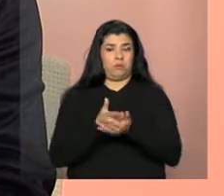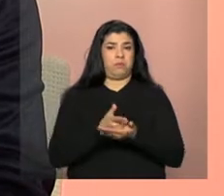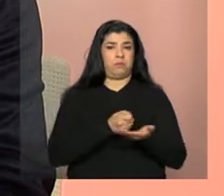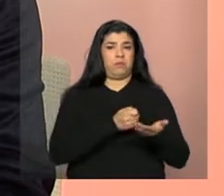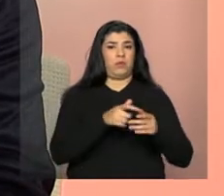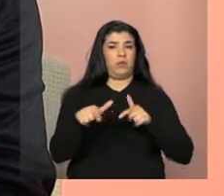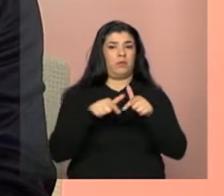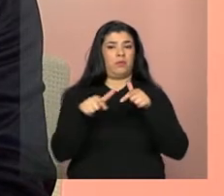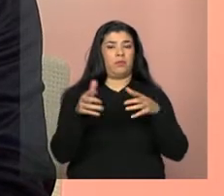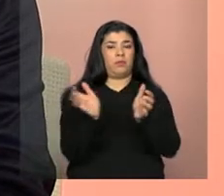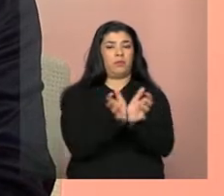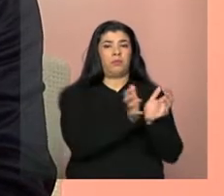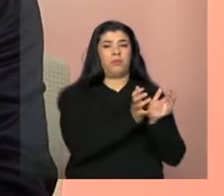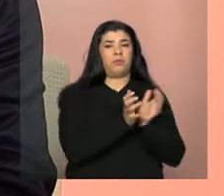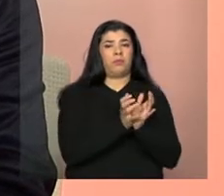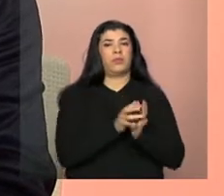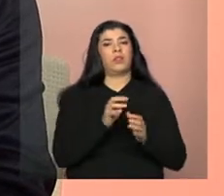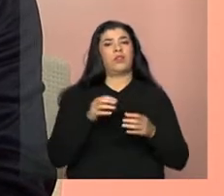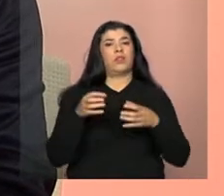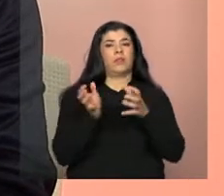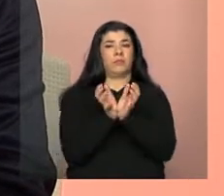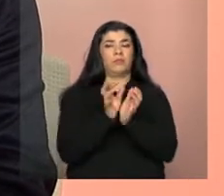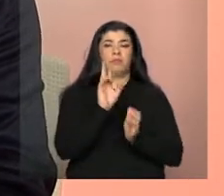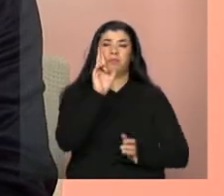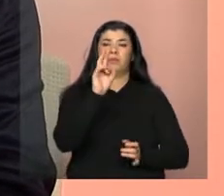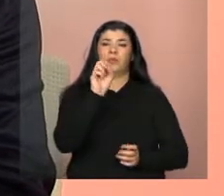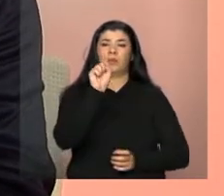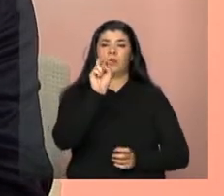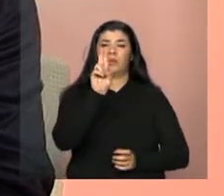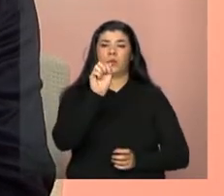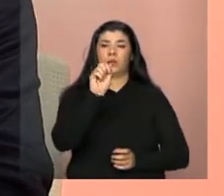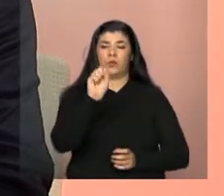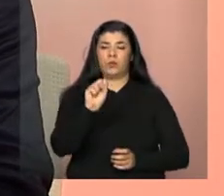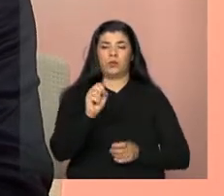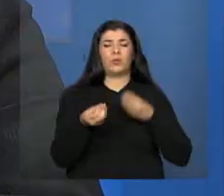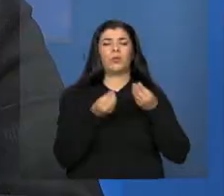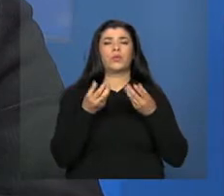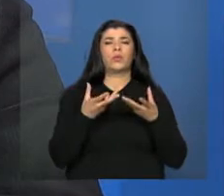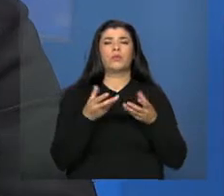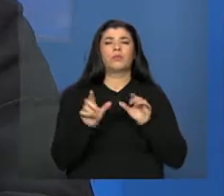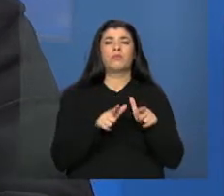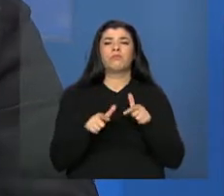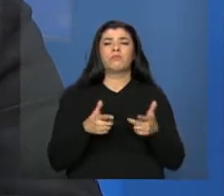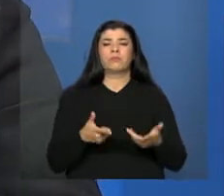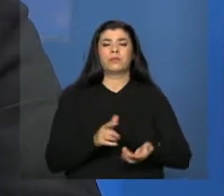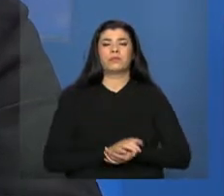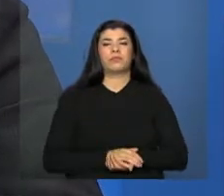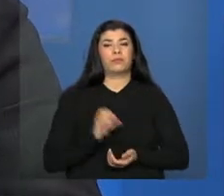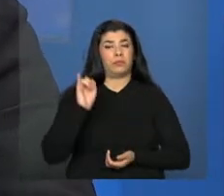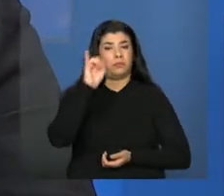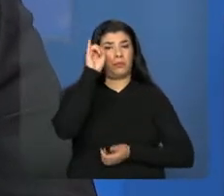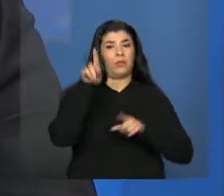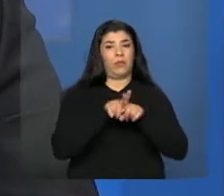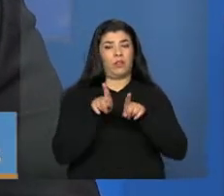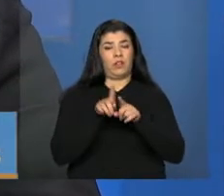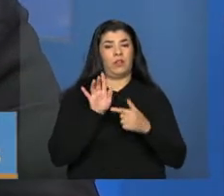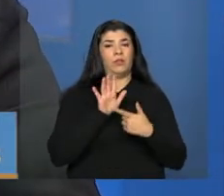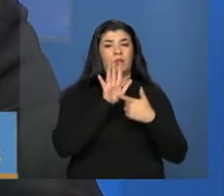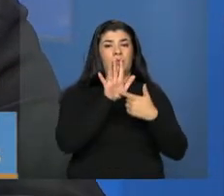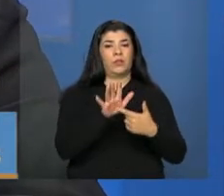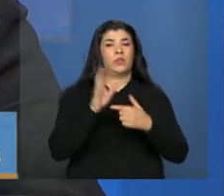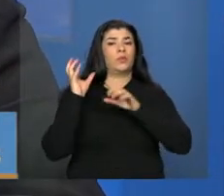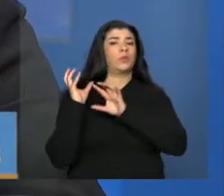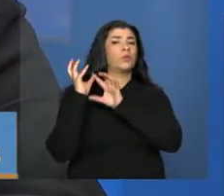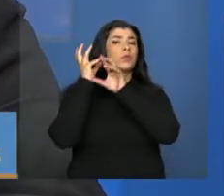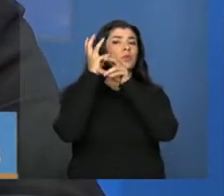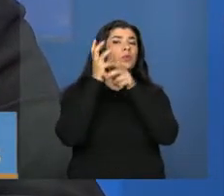equipes de referência dos SUAS. É isso, Alain, mais ou menos, o que seria? O que é importante a gente também trazer um pouco do histórico,